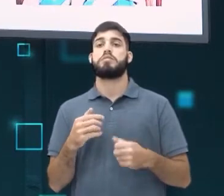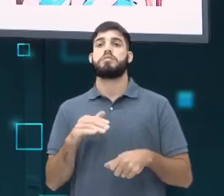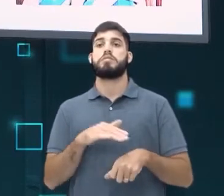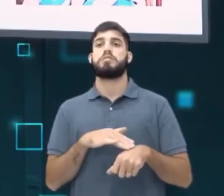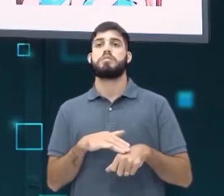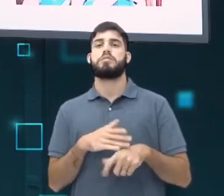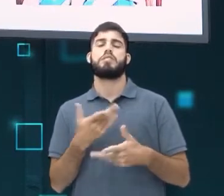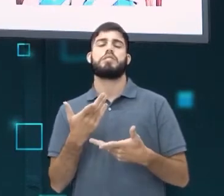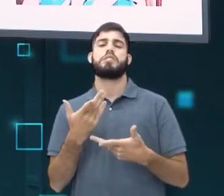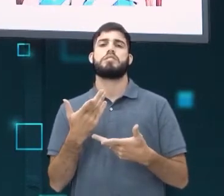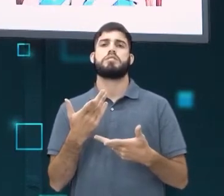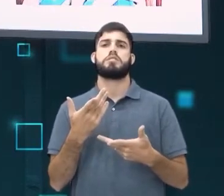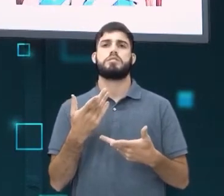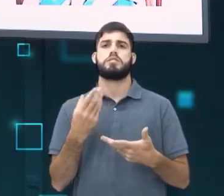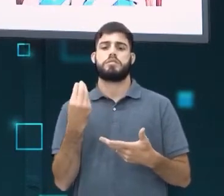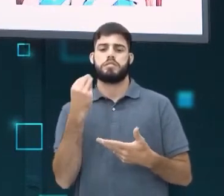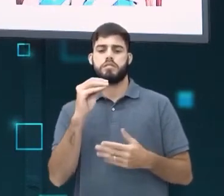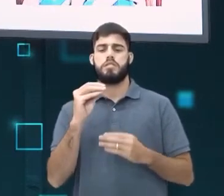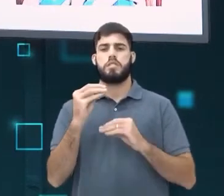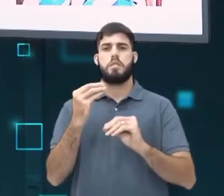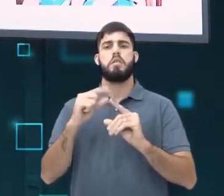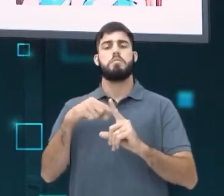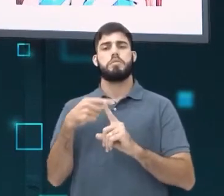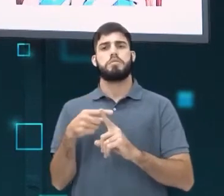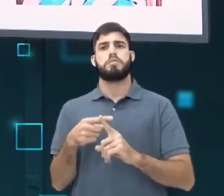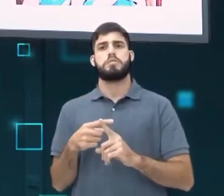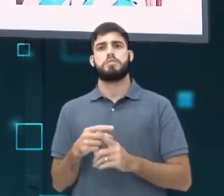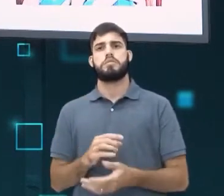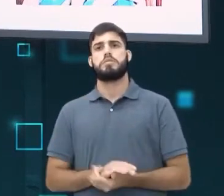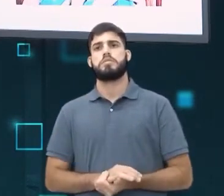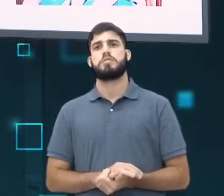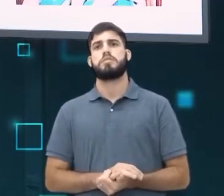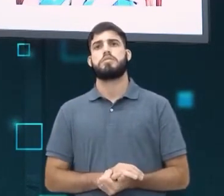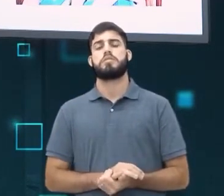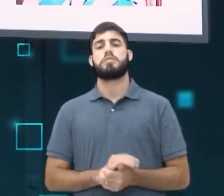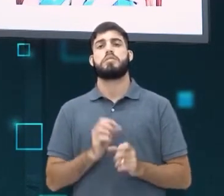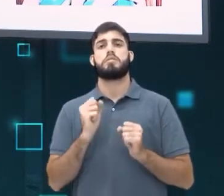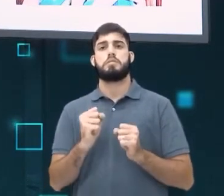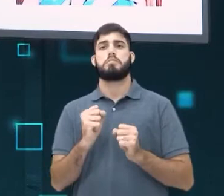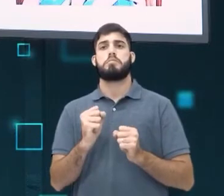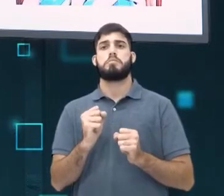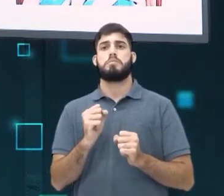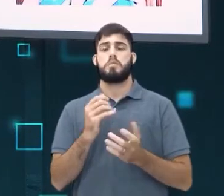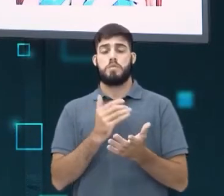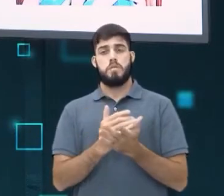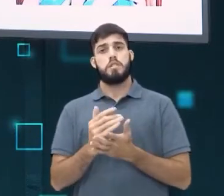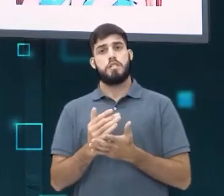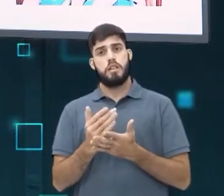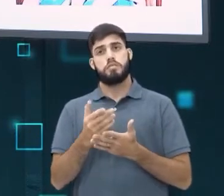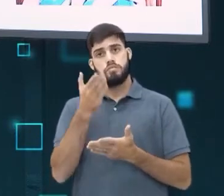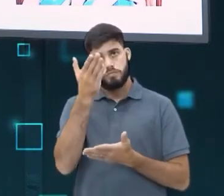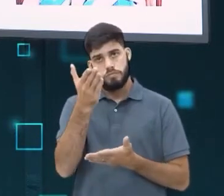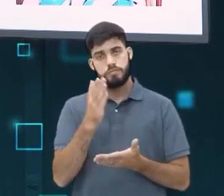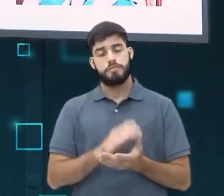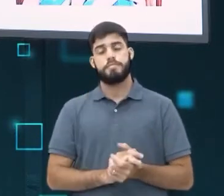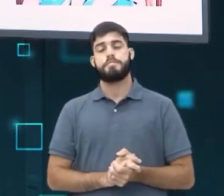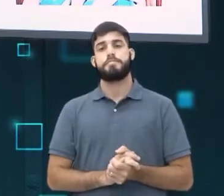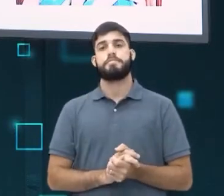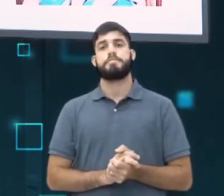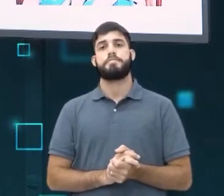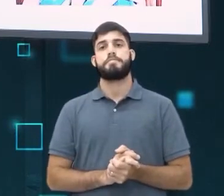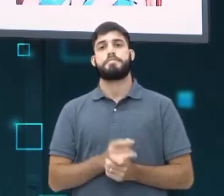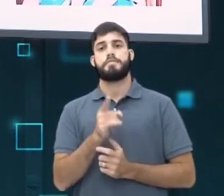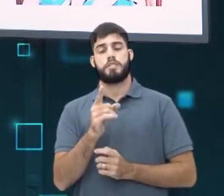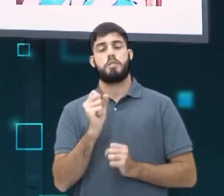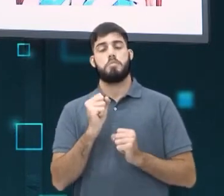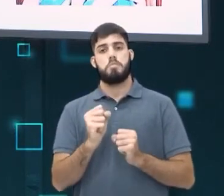positivas. Se for comentar alguma coisa negativa, é melhor nem ver. E isso pode começar de você. Você pode fazer esse